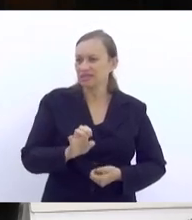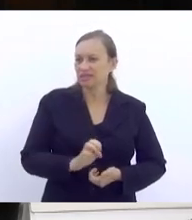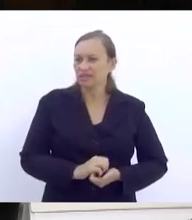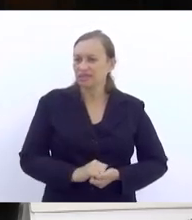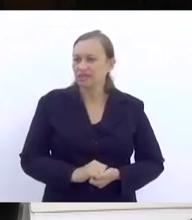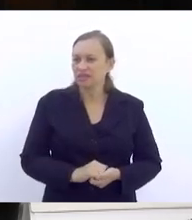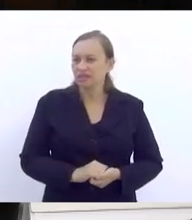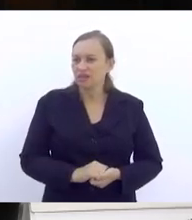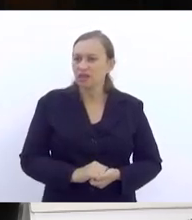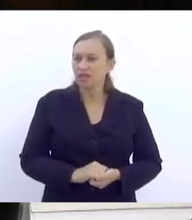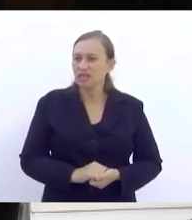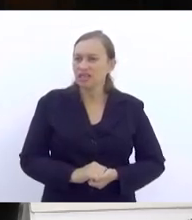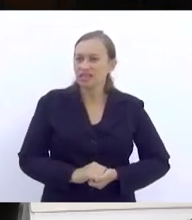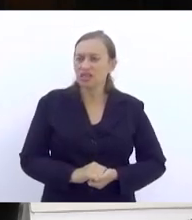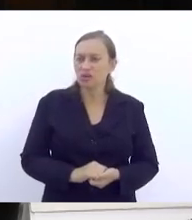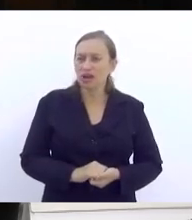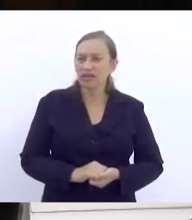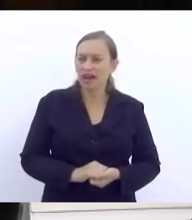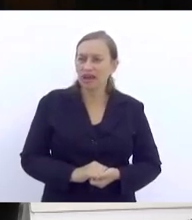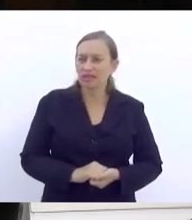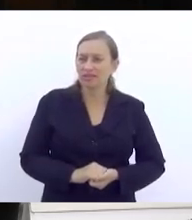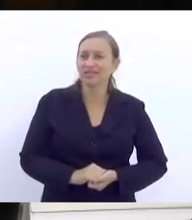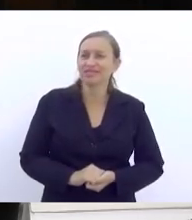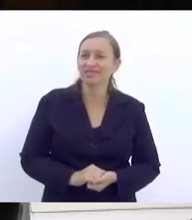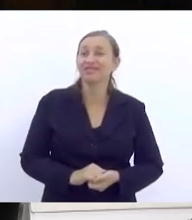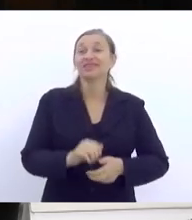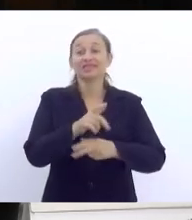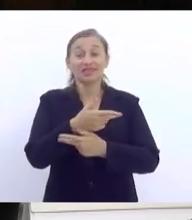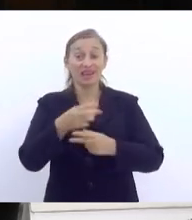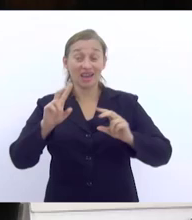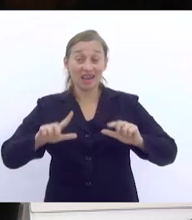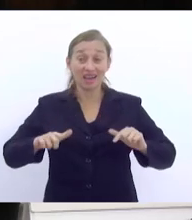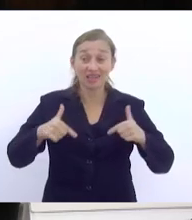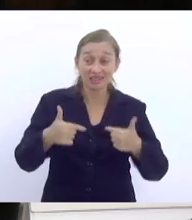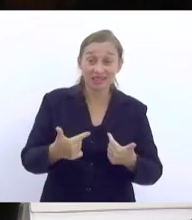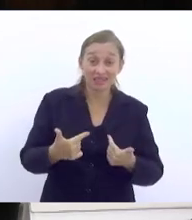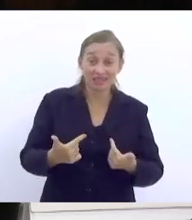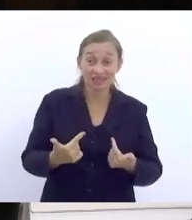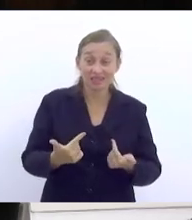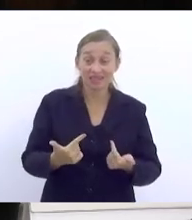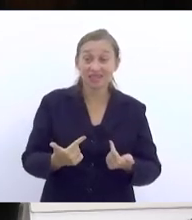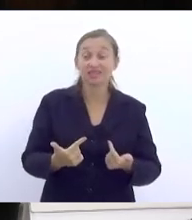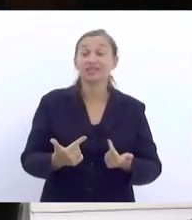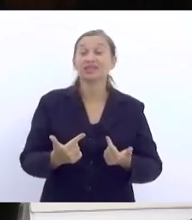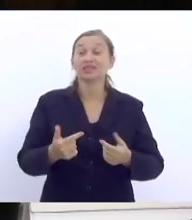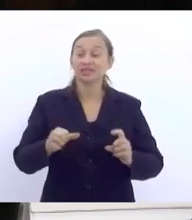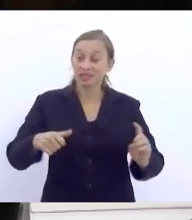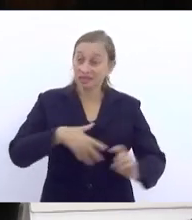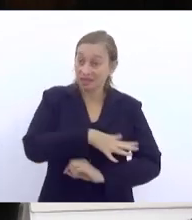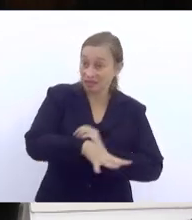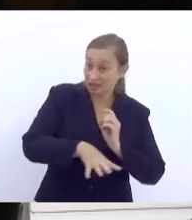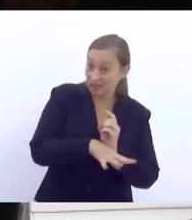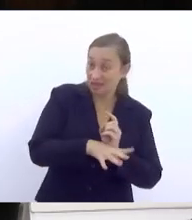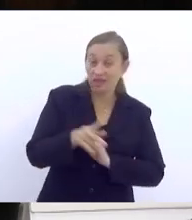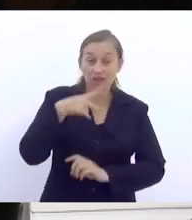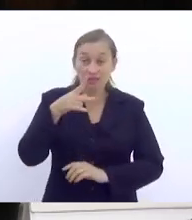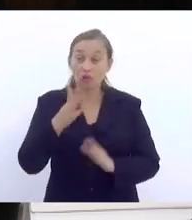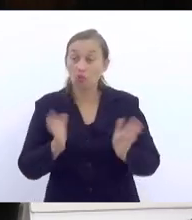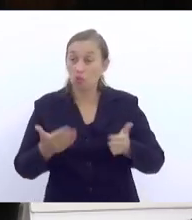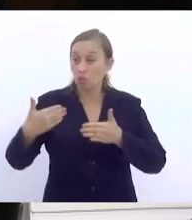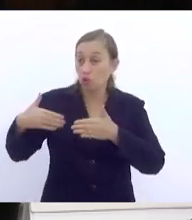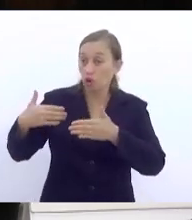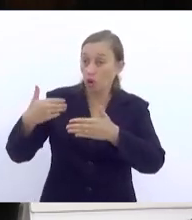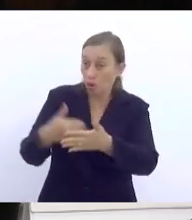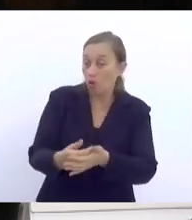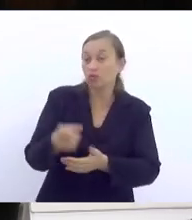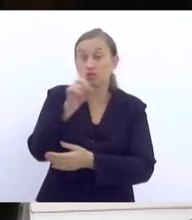a soma de um conjunto de situações, de expressões da questão social que a gente tocou hoje ao longo do